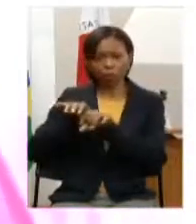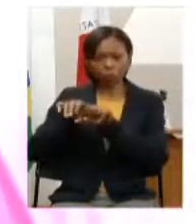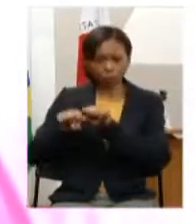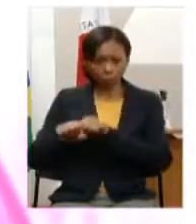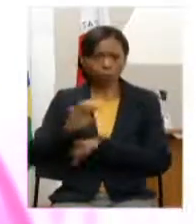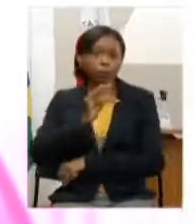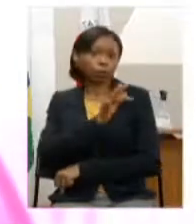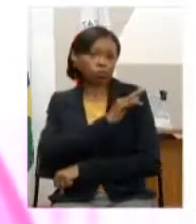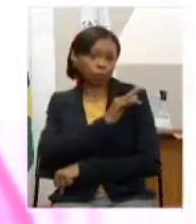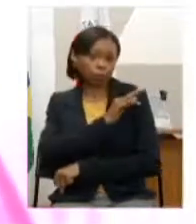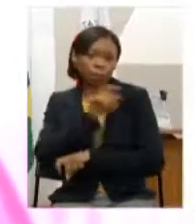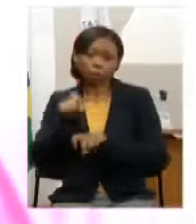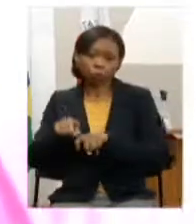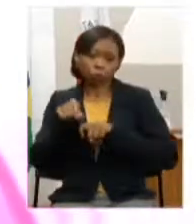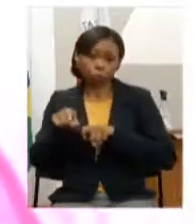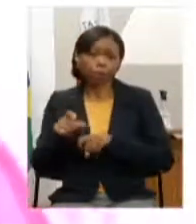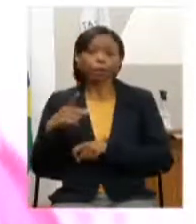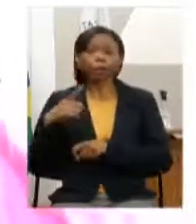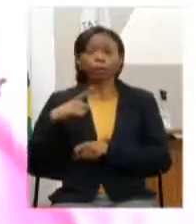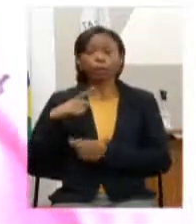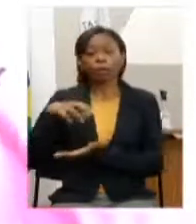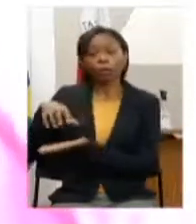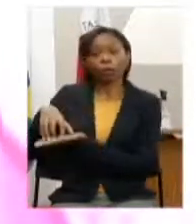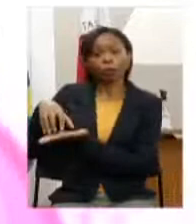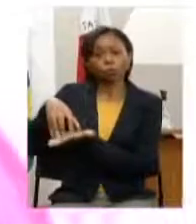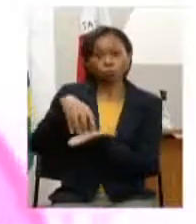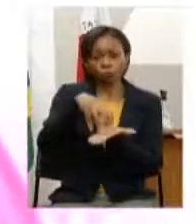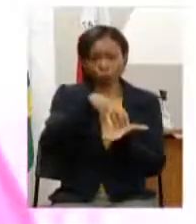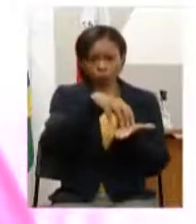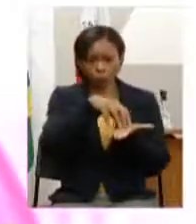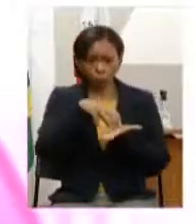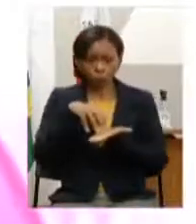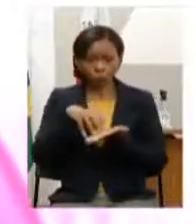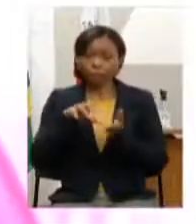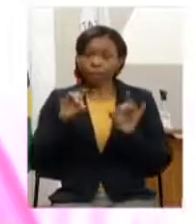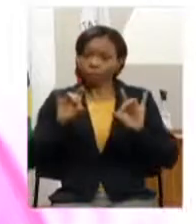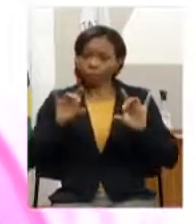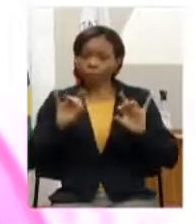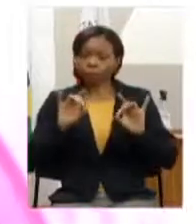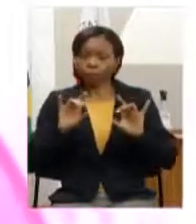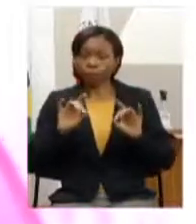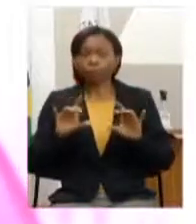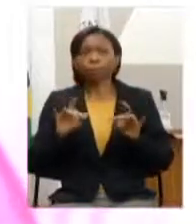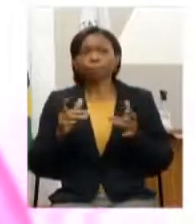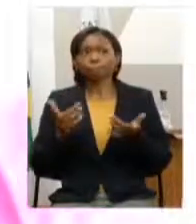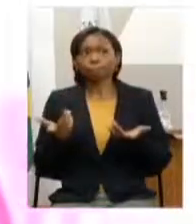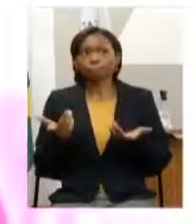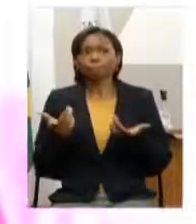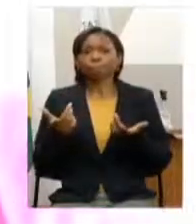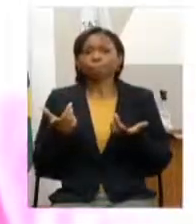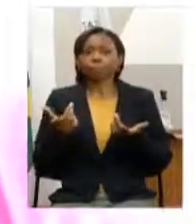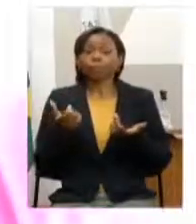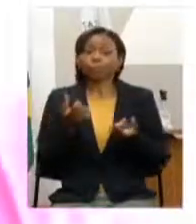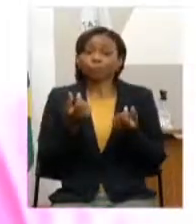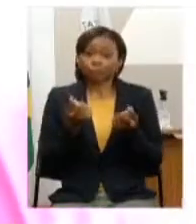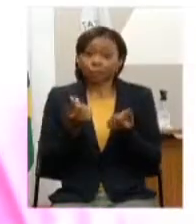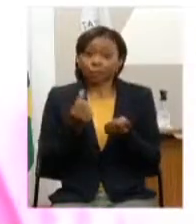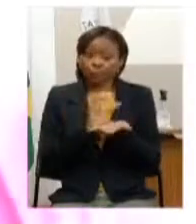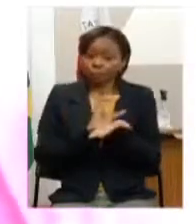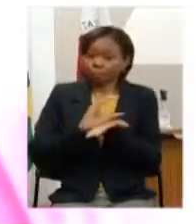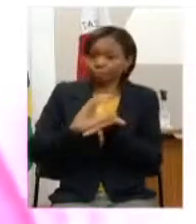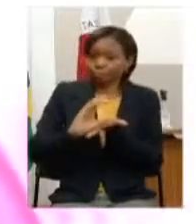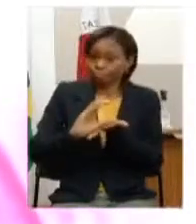tem as unidades didáticas de bovina cultura que requer um investimento